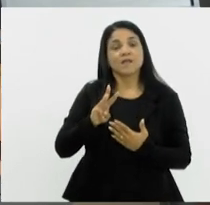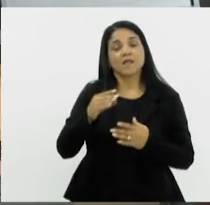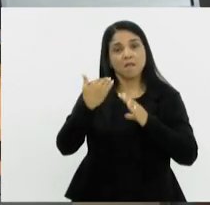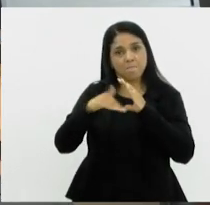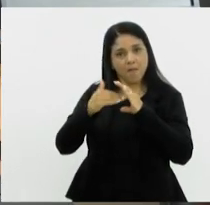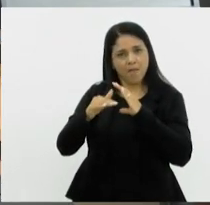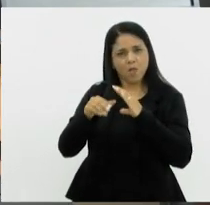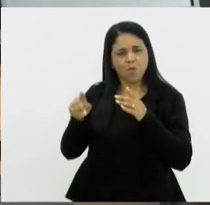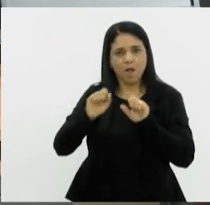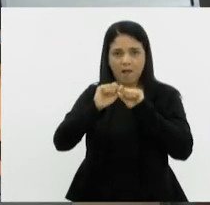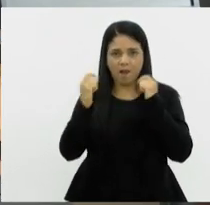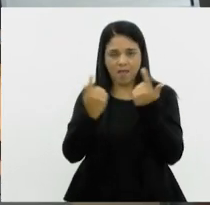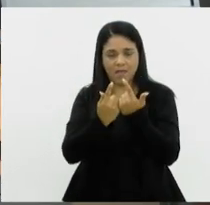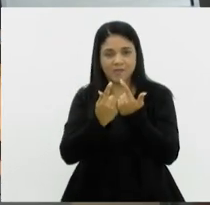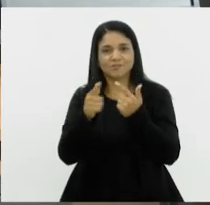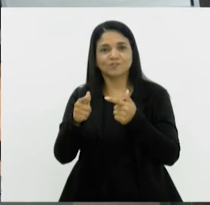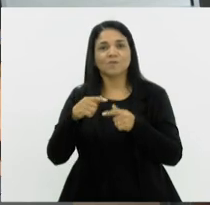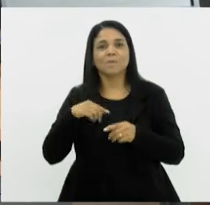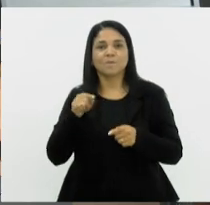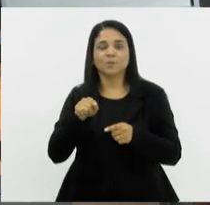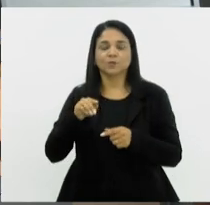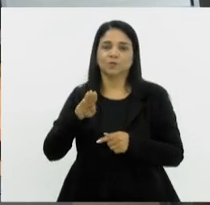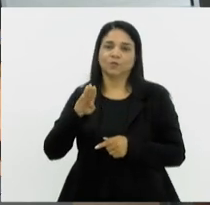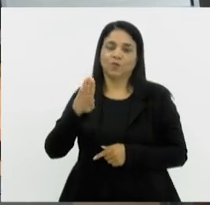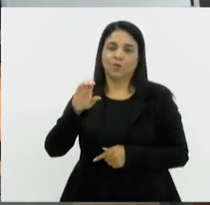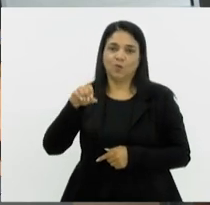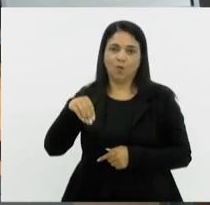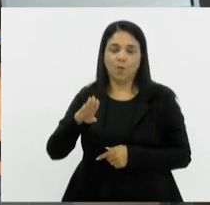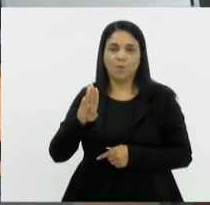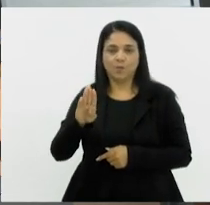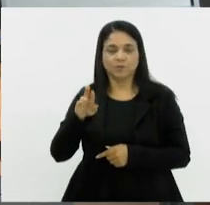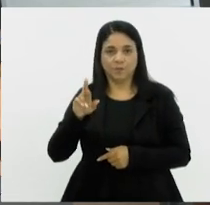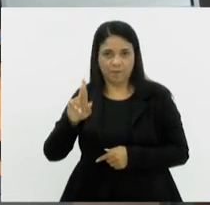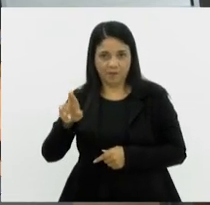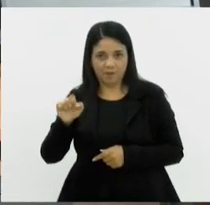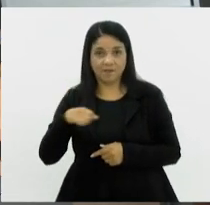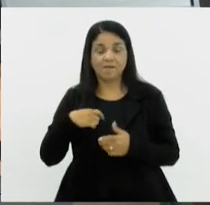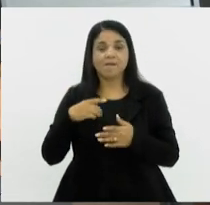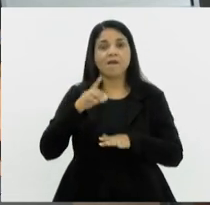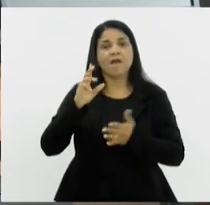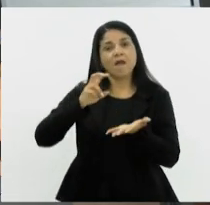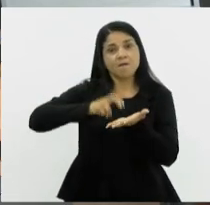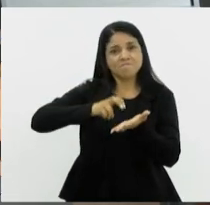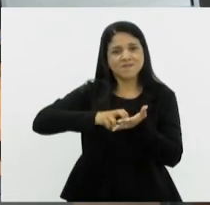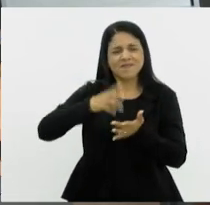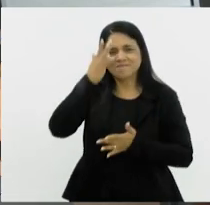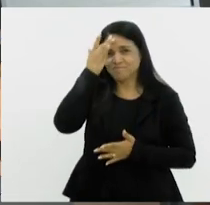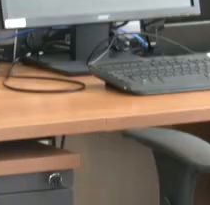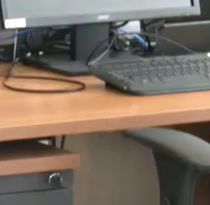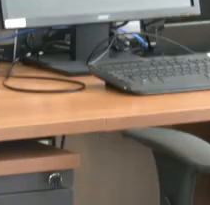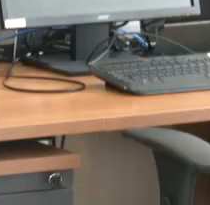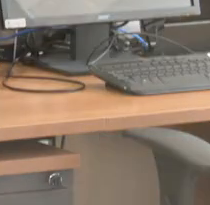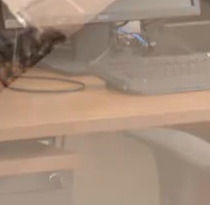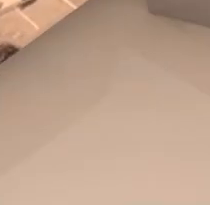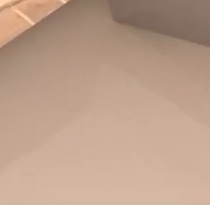.gov.br. Eu te espero amanhã, às 9 horas. Um ótimo dia para você!